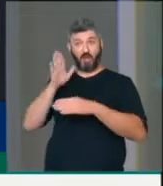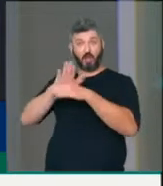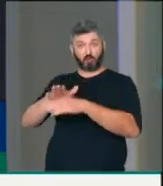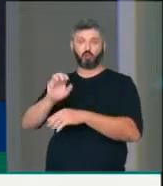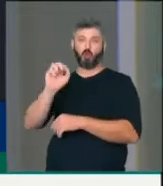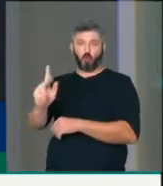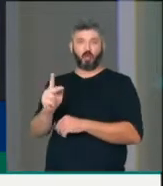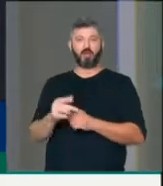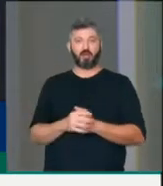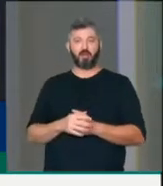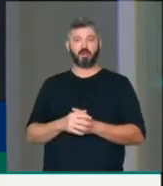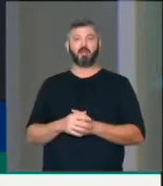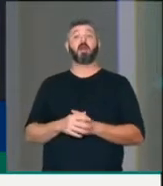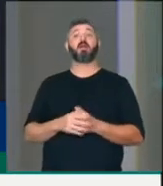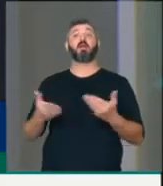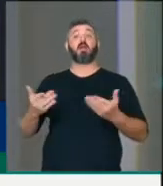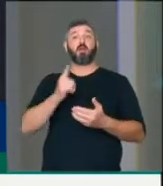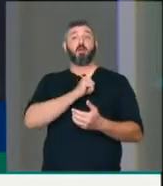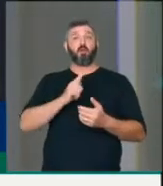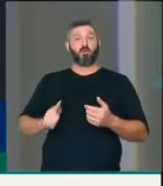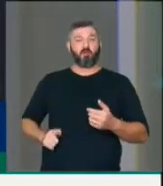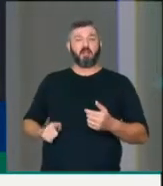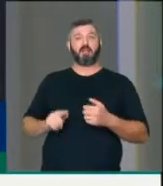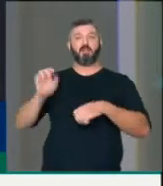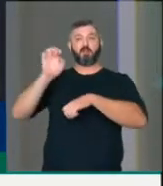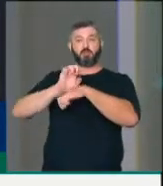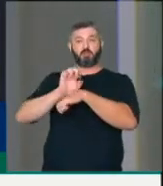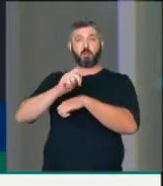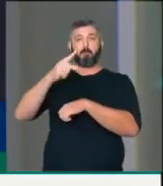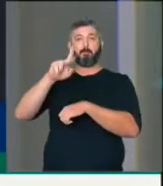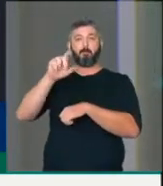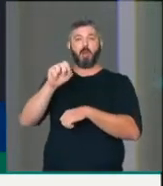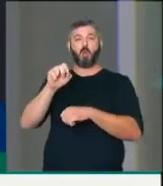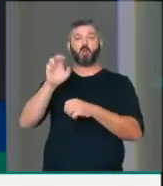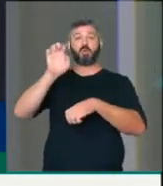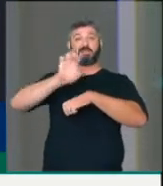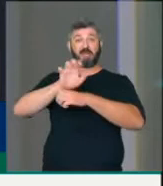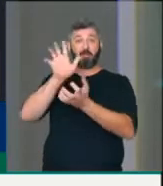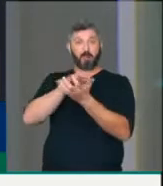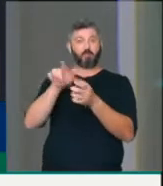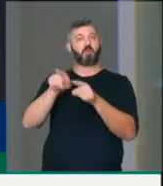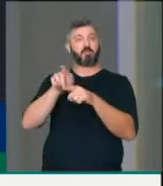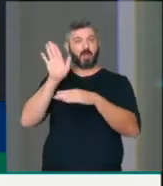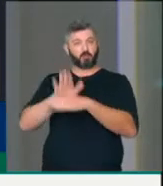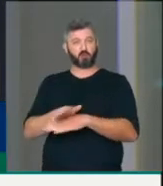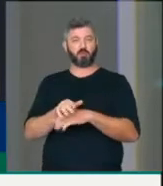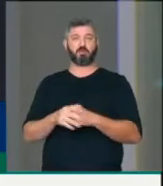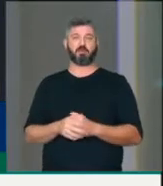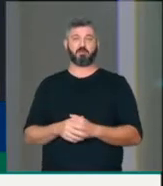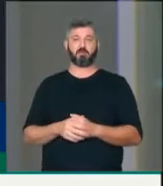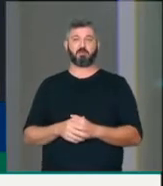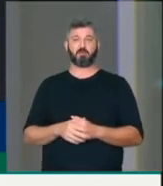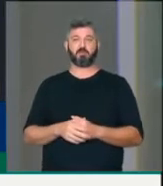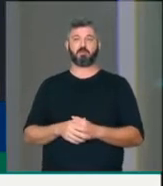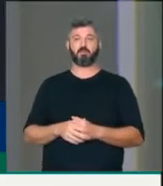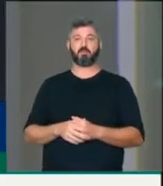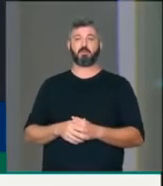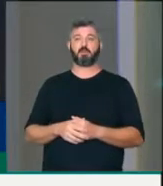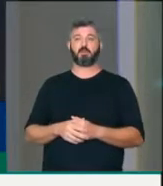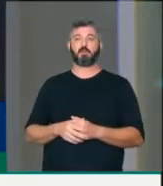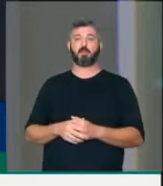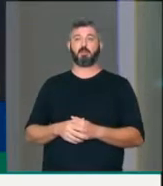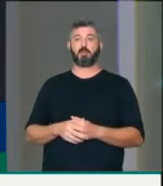auxílio emergencial e o governador Paulo Câmara em Pernambuco. Esse setor precisa da nossa Câmara.